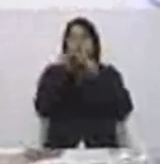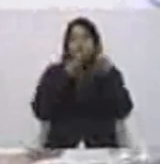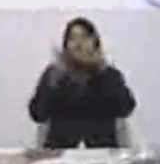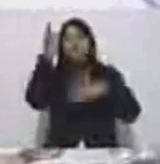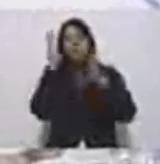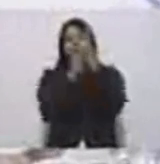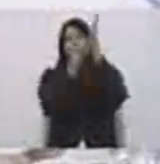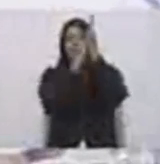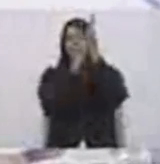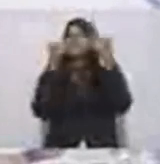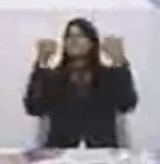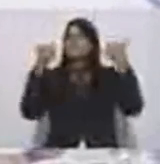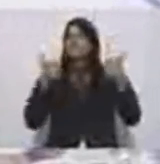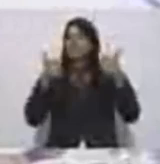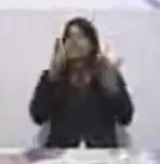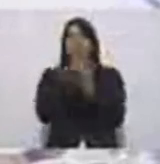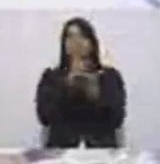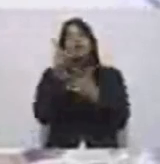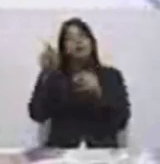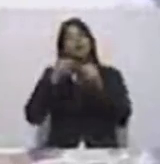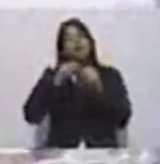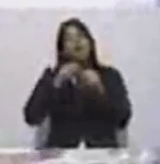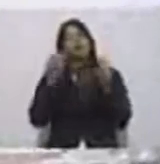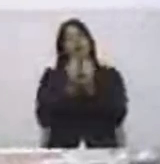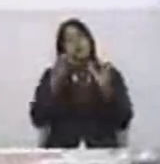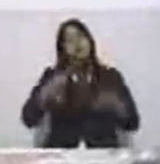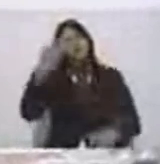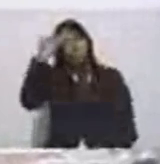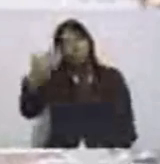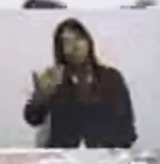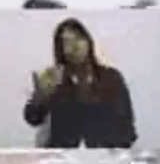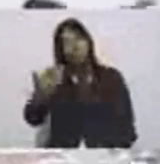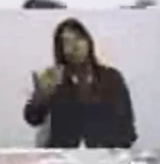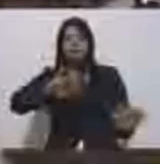aplauso e a consideração que ela realmente fará por merecer. Muito obrigado, senhor presidente. Consulto.